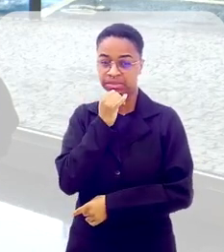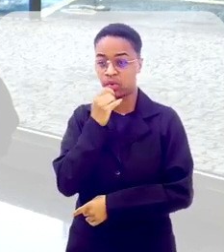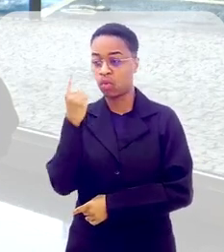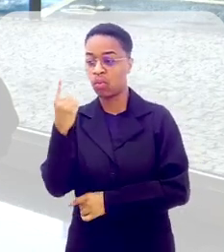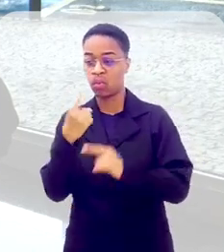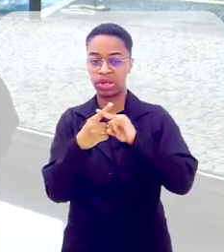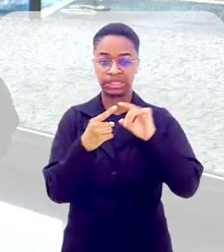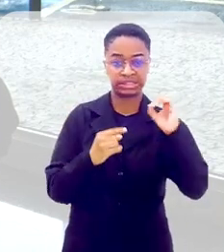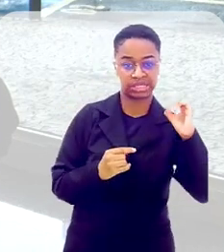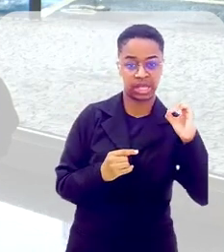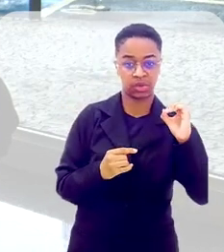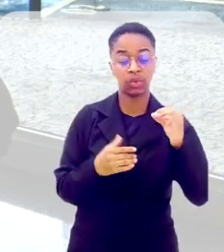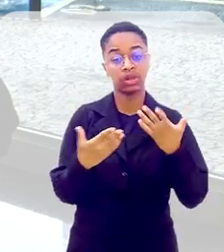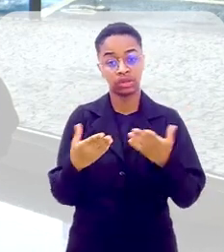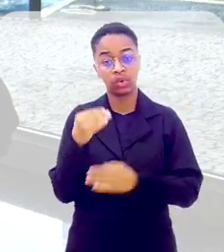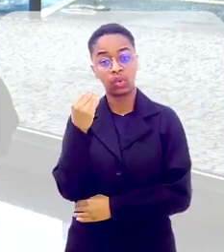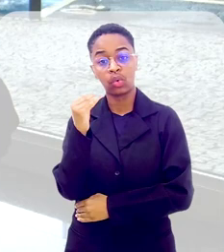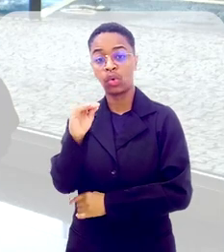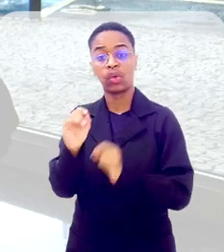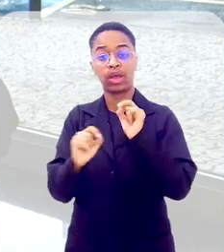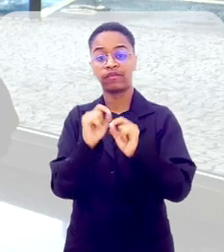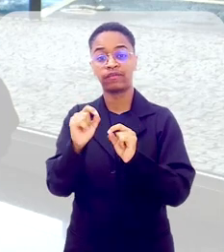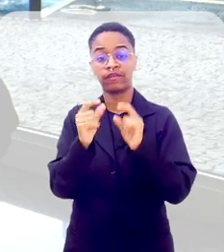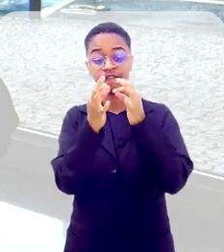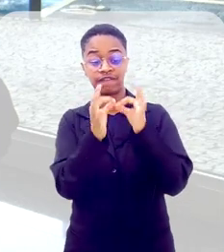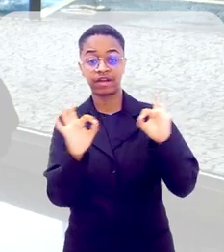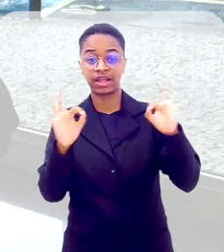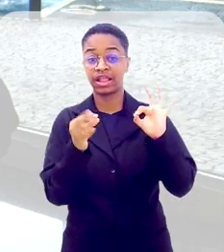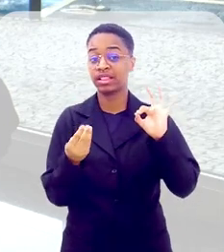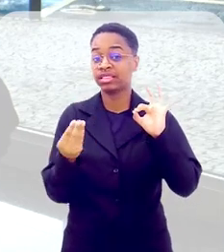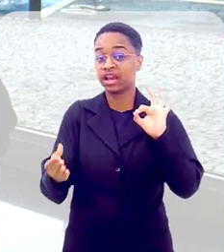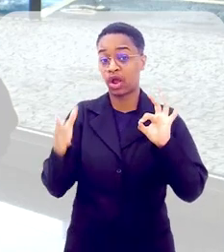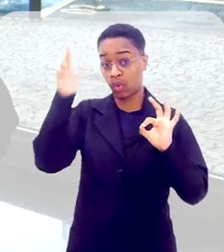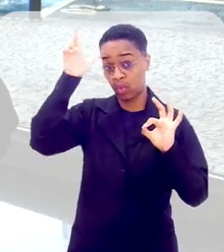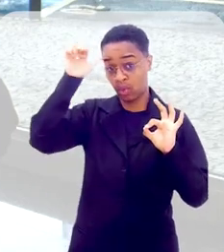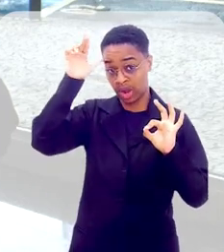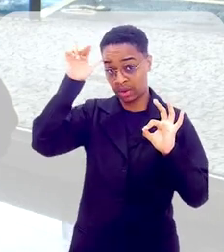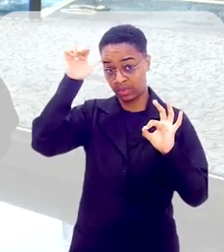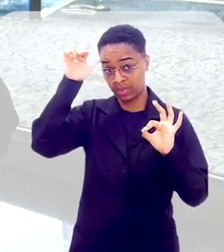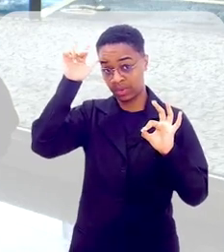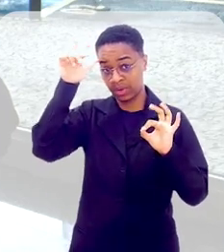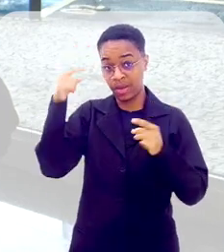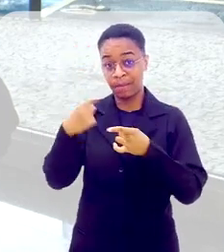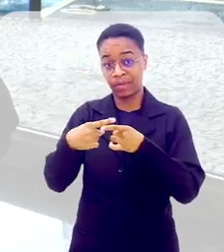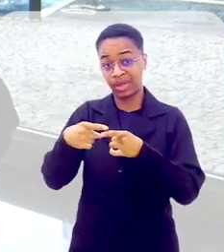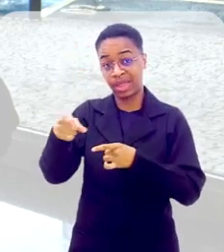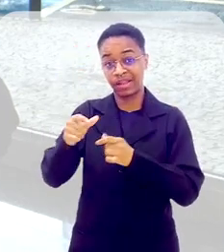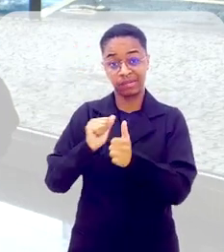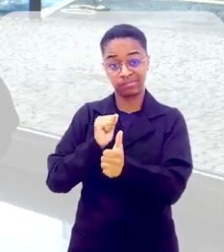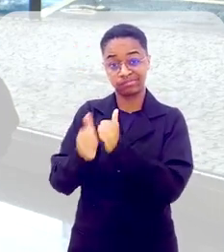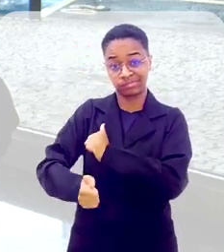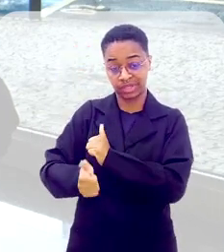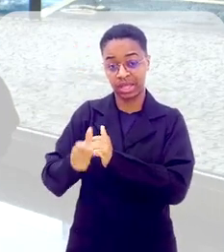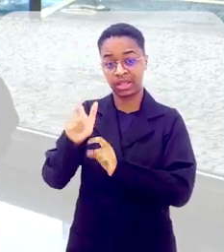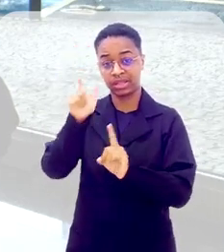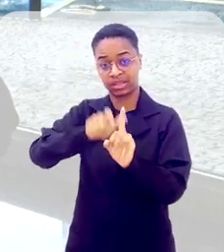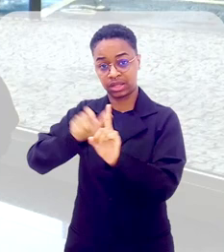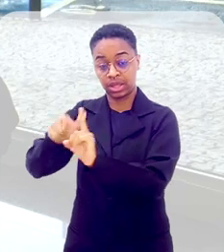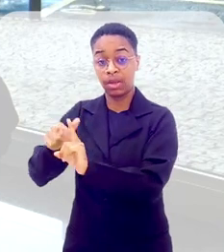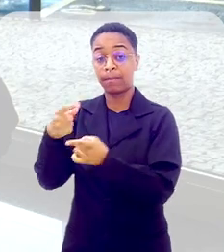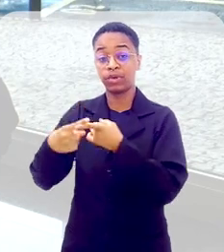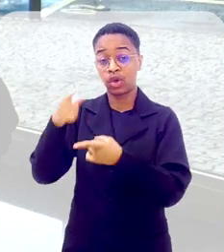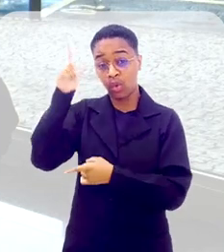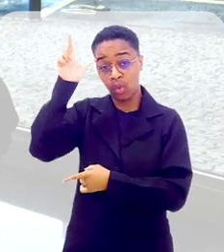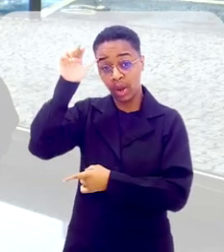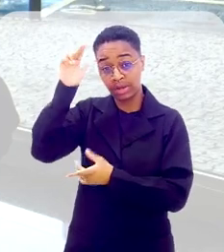1 a 0, se colocava ali a expressão dar um coelho para o jogador. Coelho, no jogo